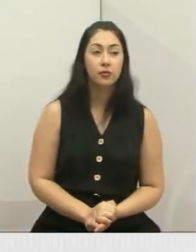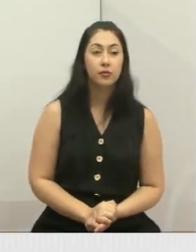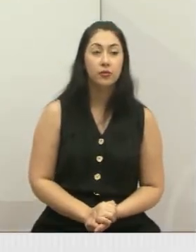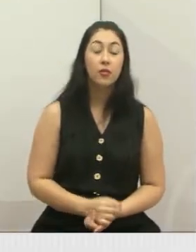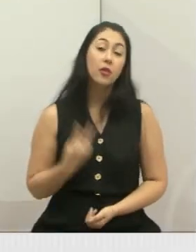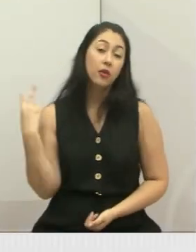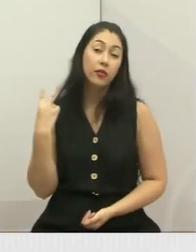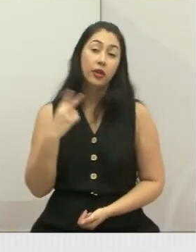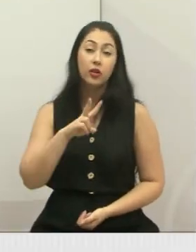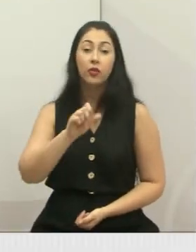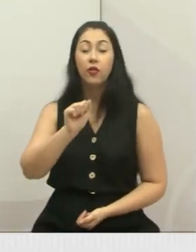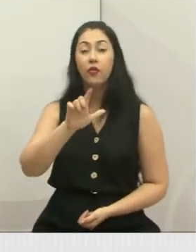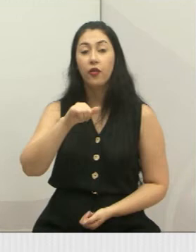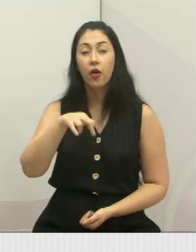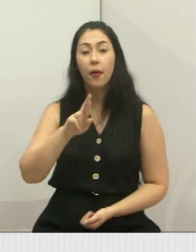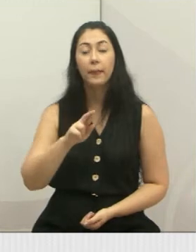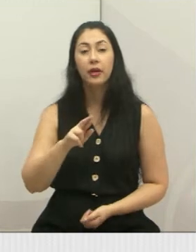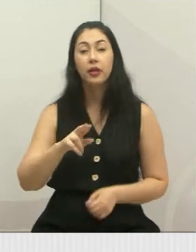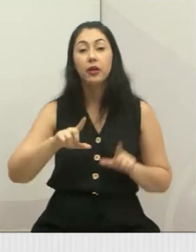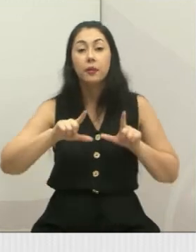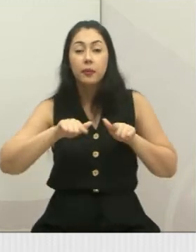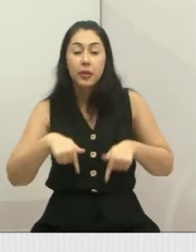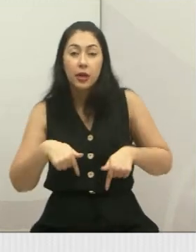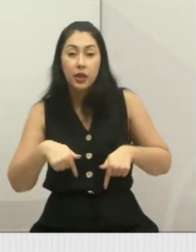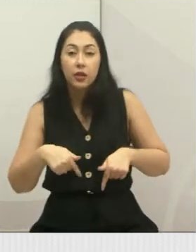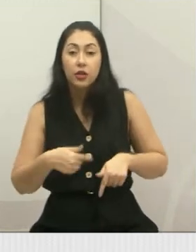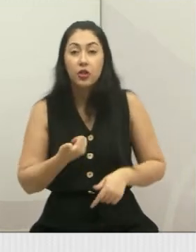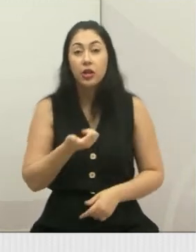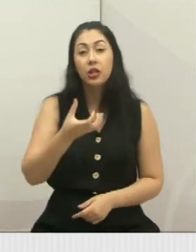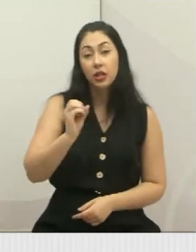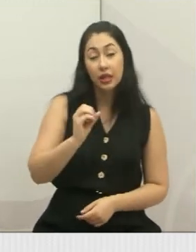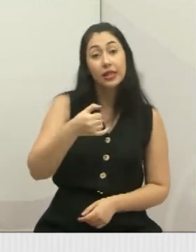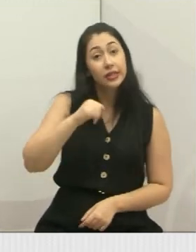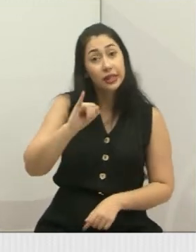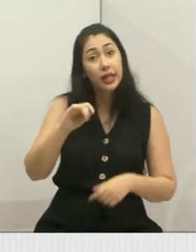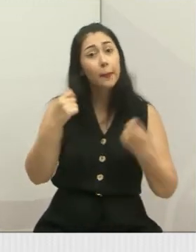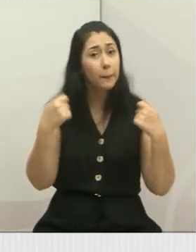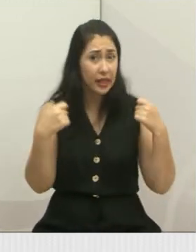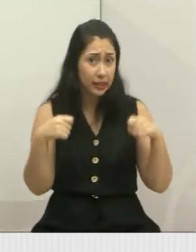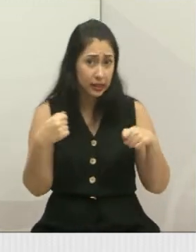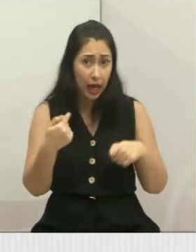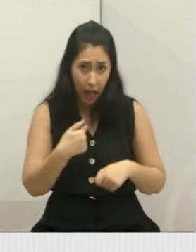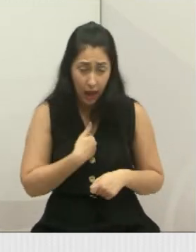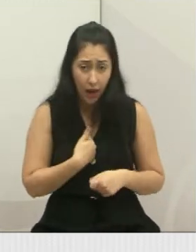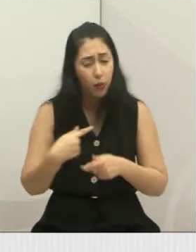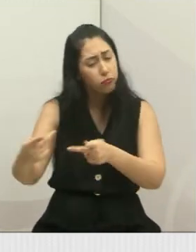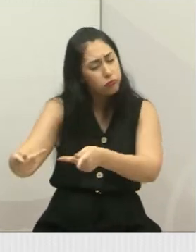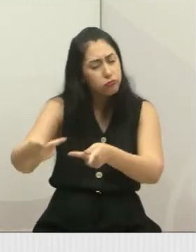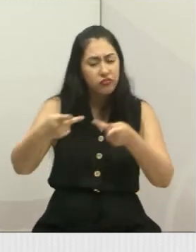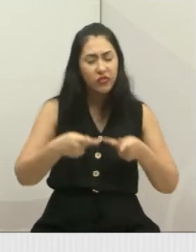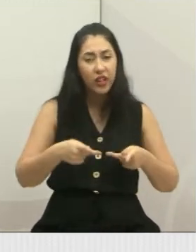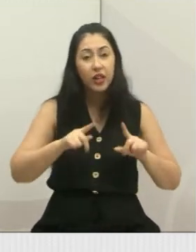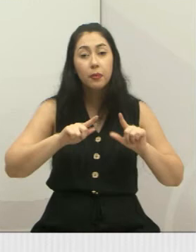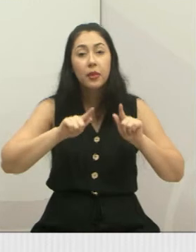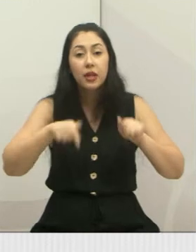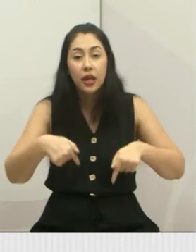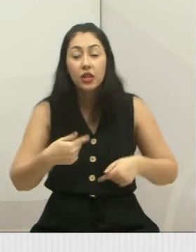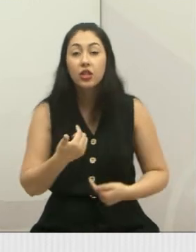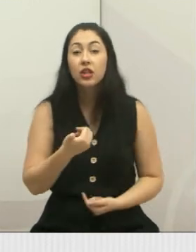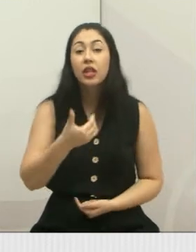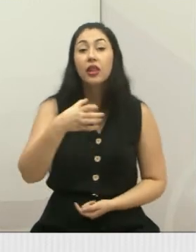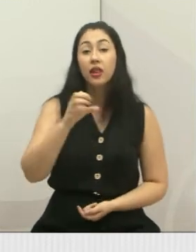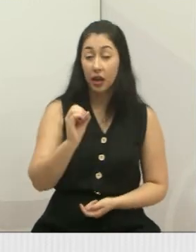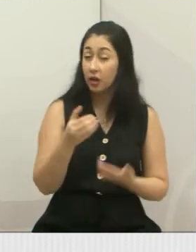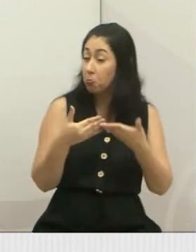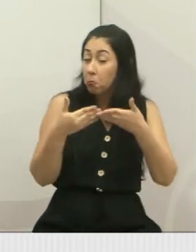Verador Valmir do Parque Minha Lua, gabinete 10. Se precisar desse verador, vem no gabinete 10. Está aberto para